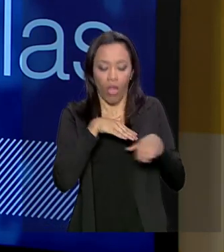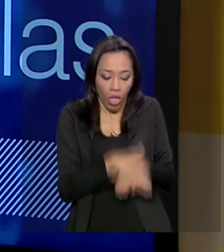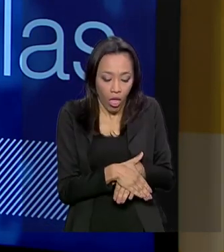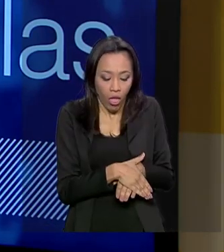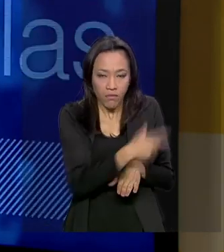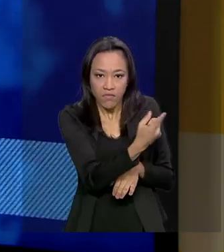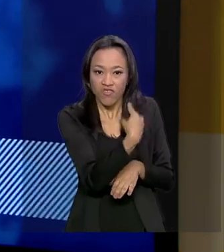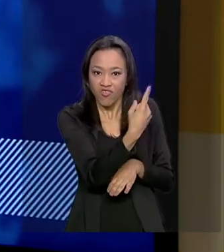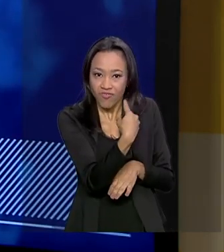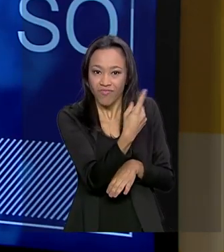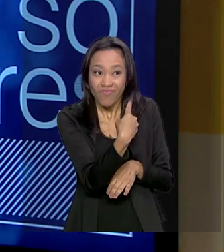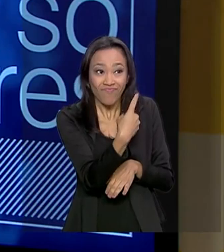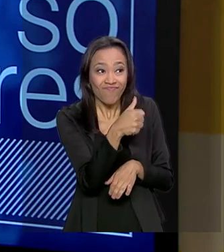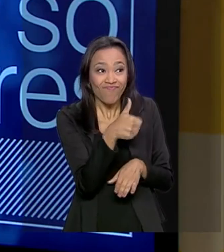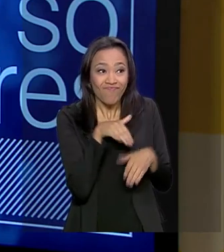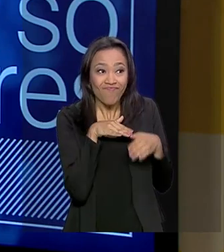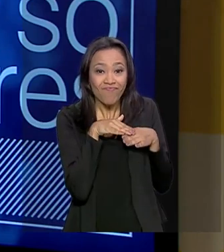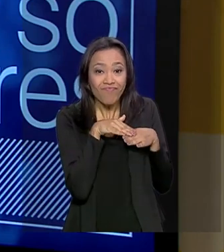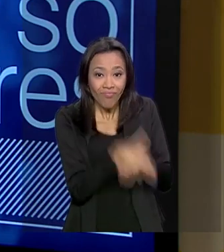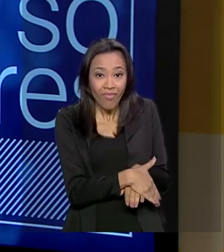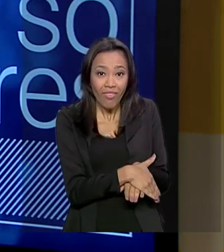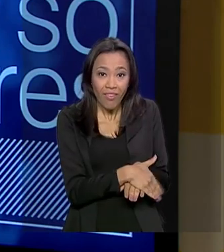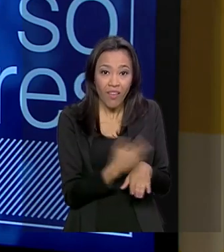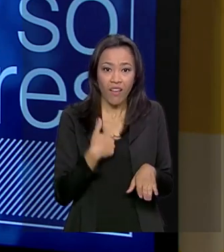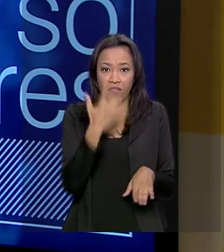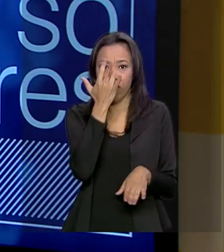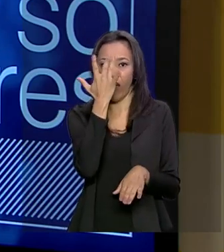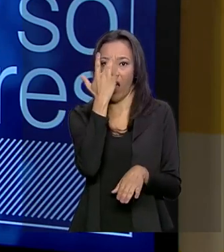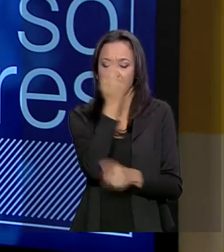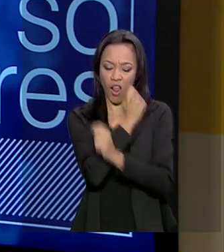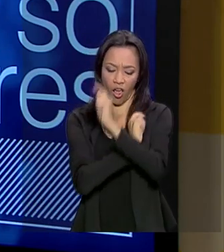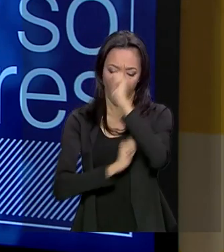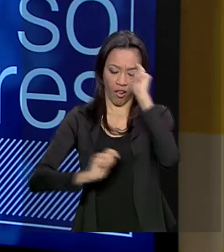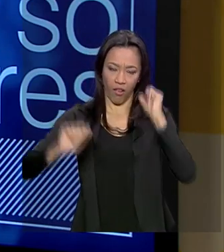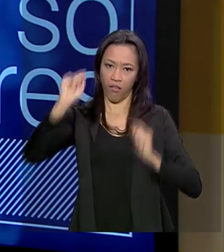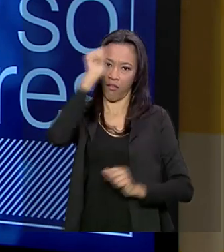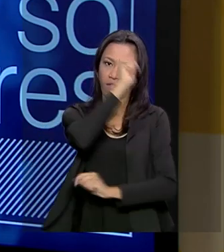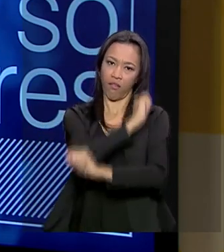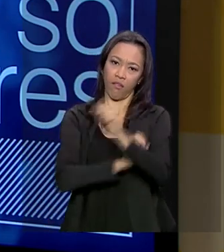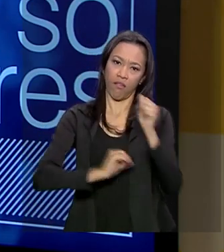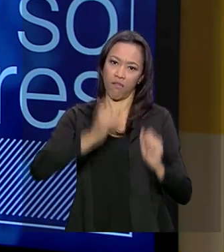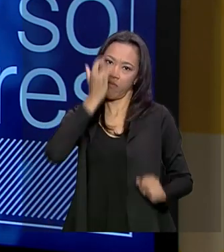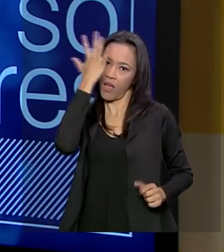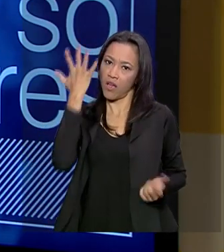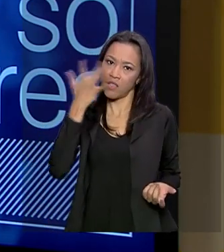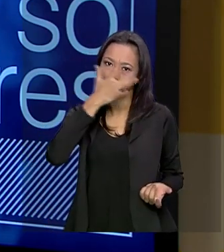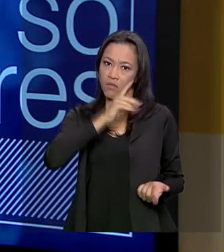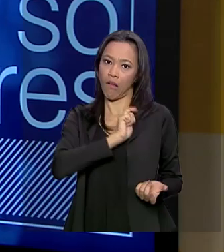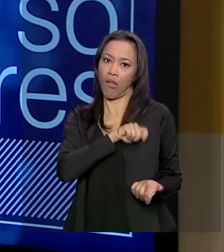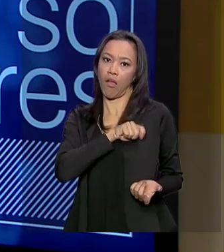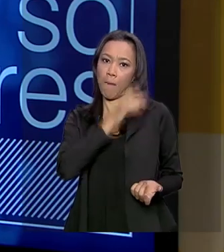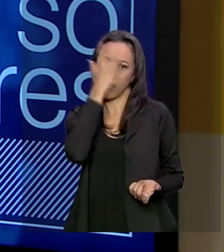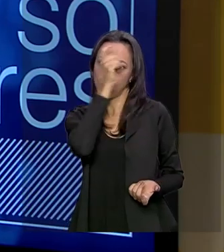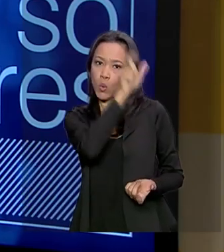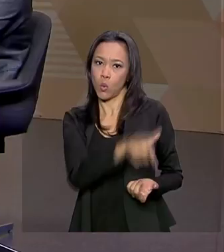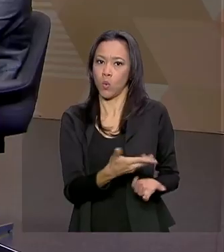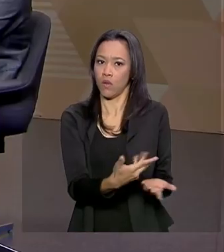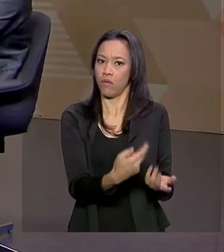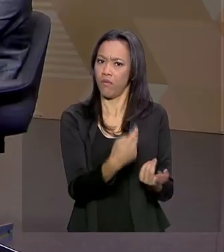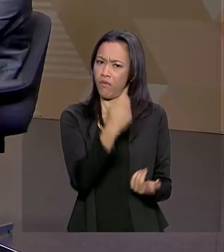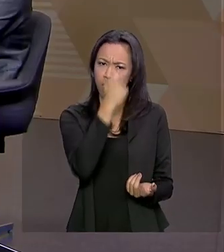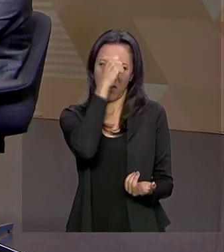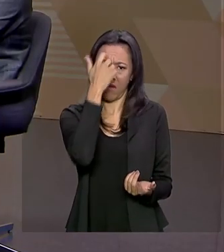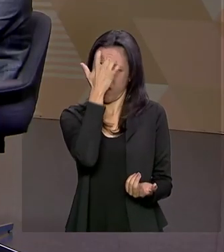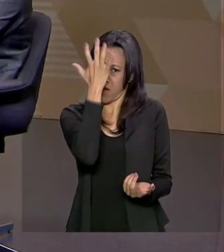conduzir ela. Ela fica mais sujeita a ser manipulada por um demagogo, por uma pessoa má. A política nacional